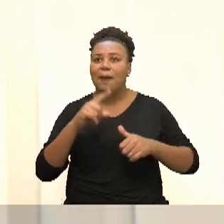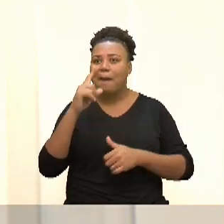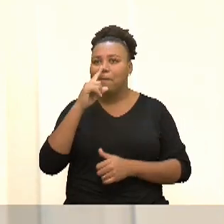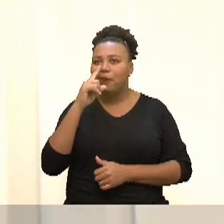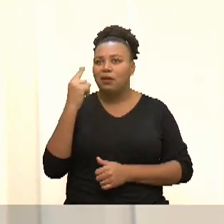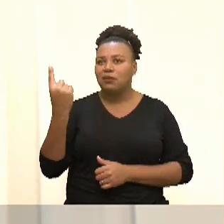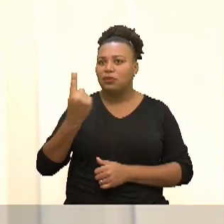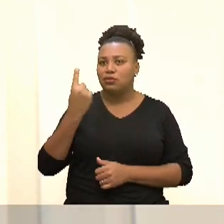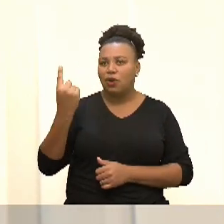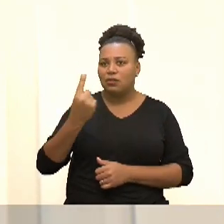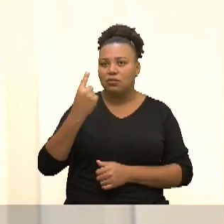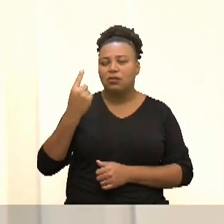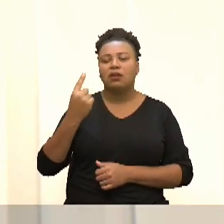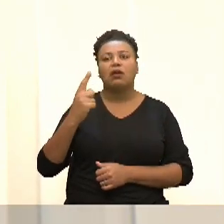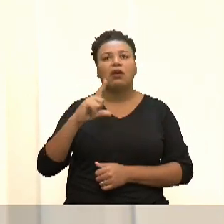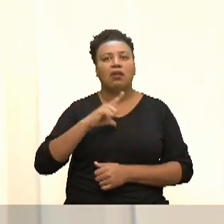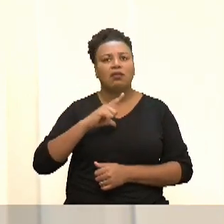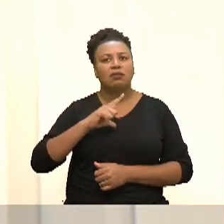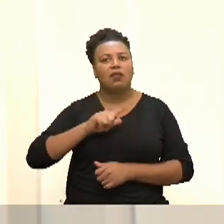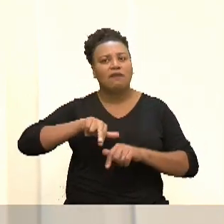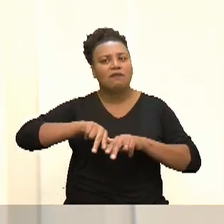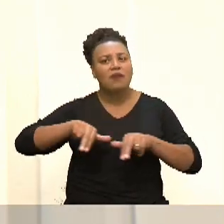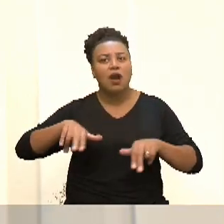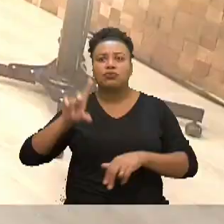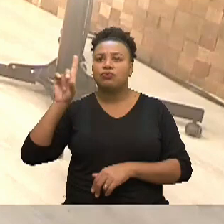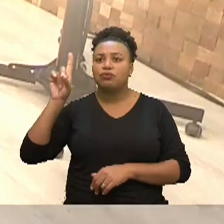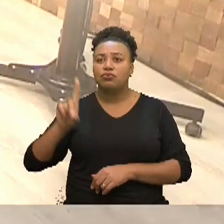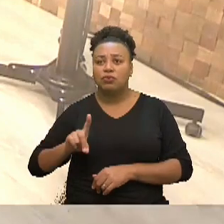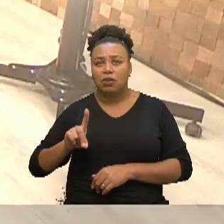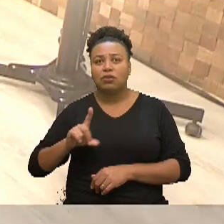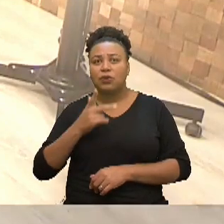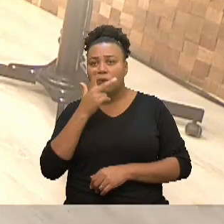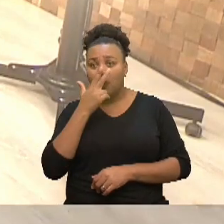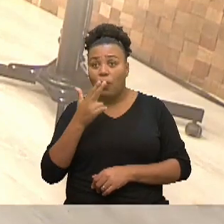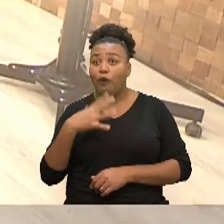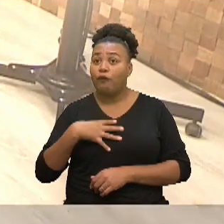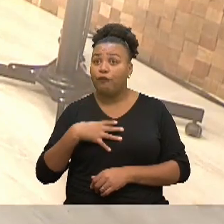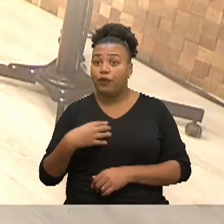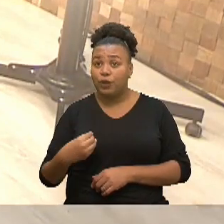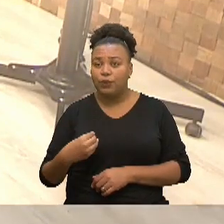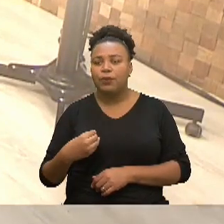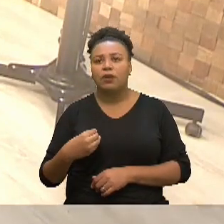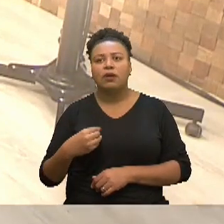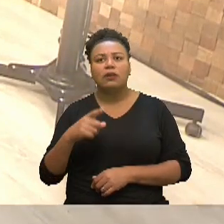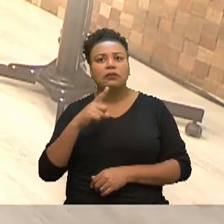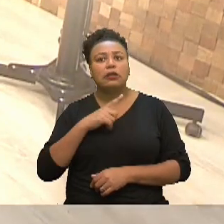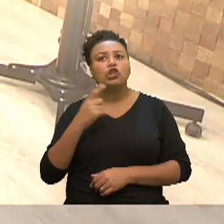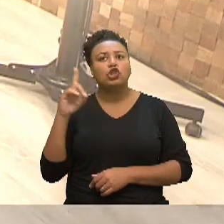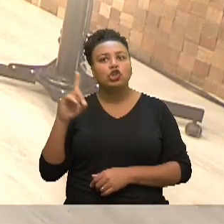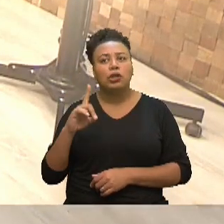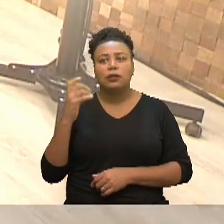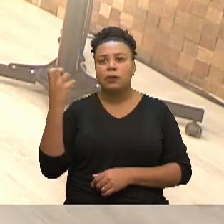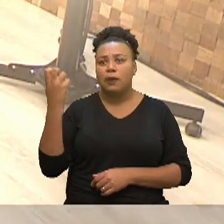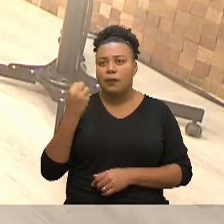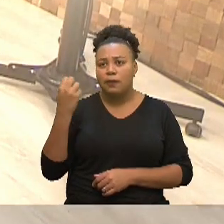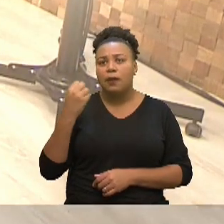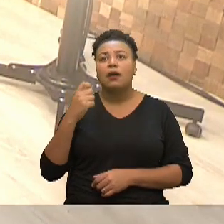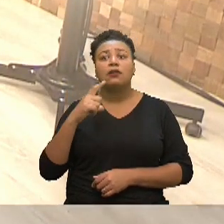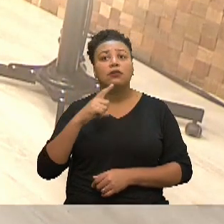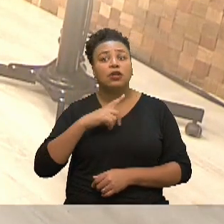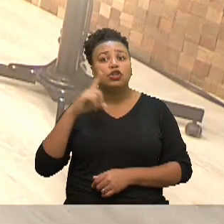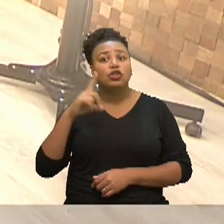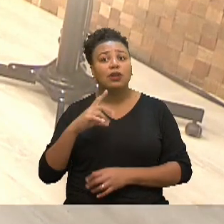solo, elas têm diversos direitos, assim como seus filhos. A pensão, a, inclusive,